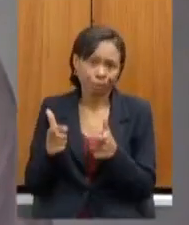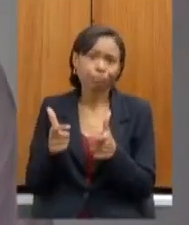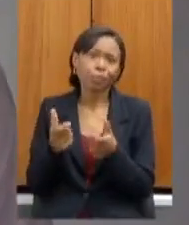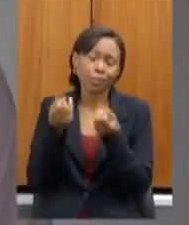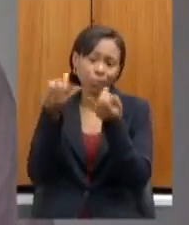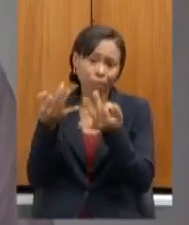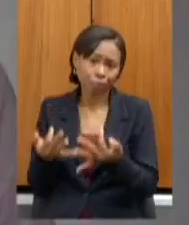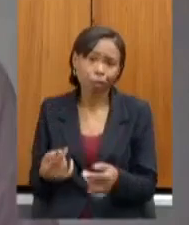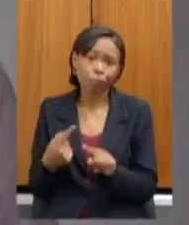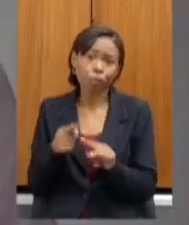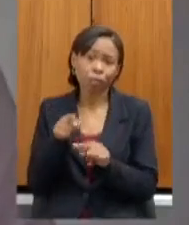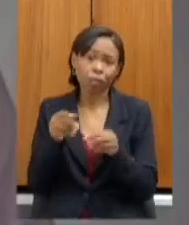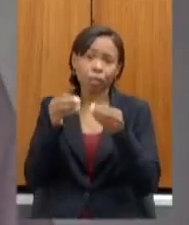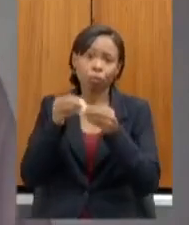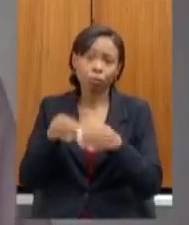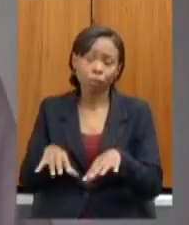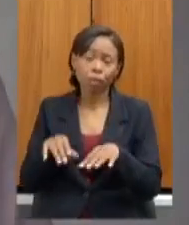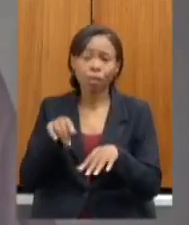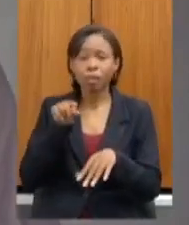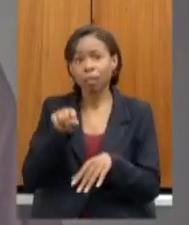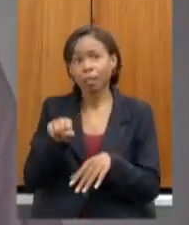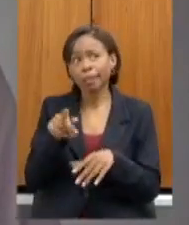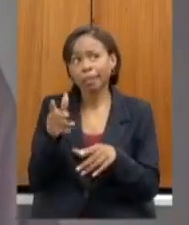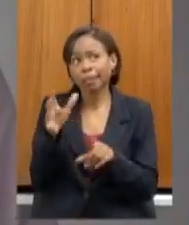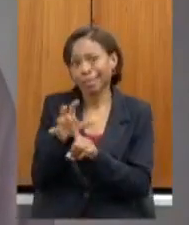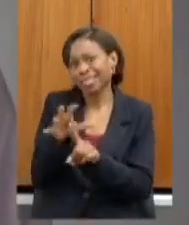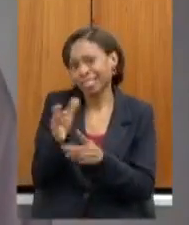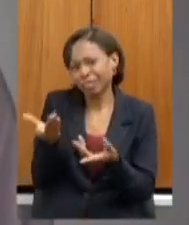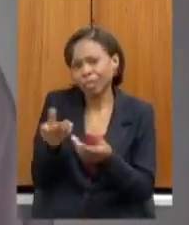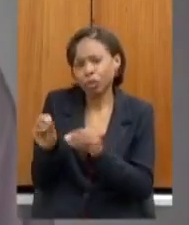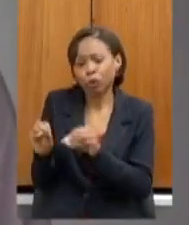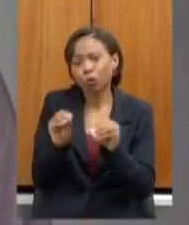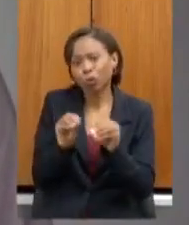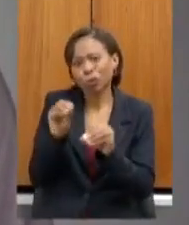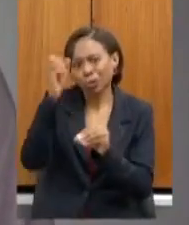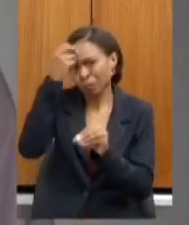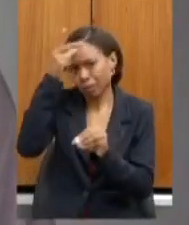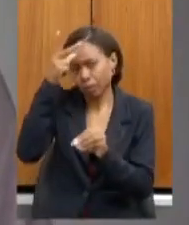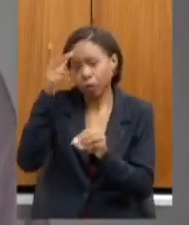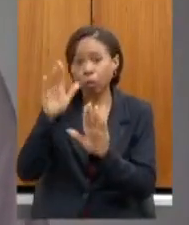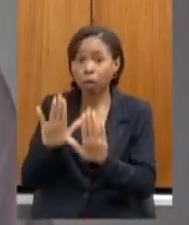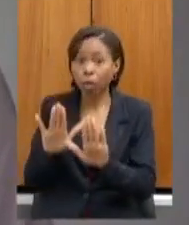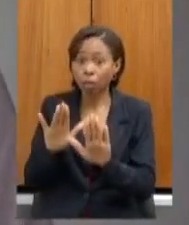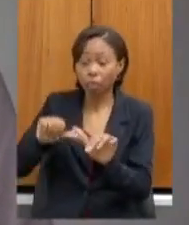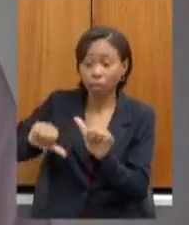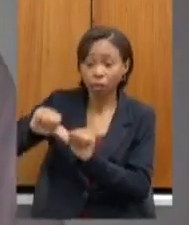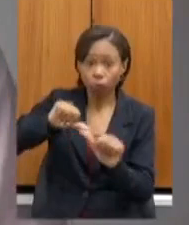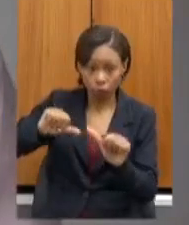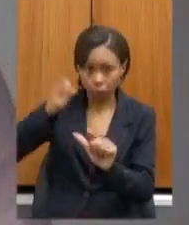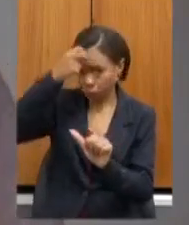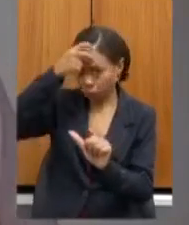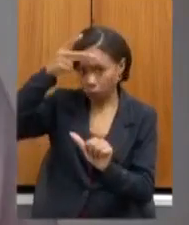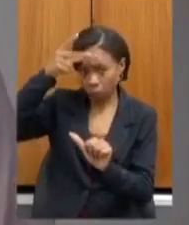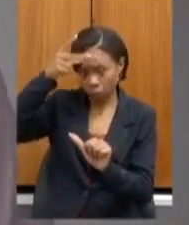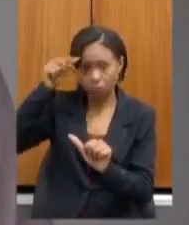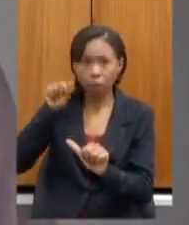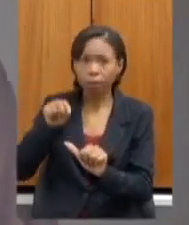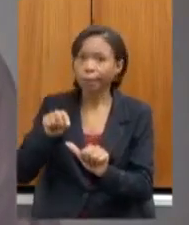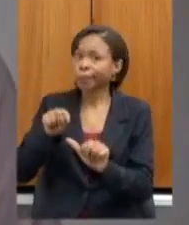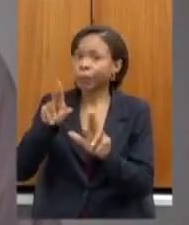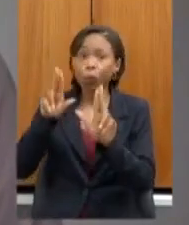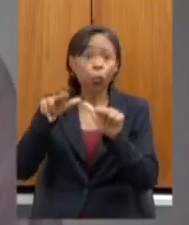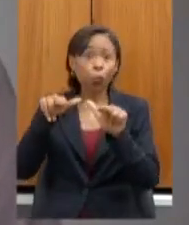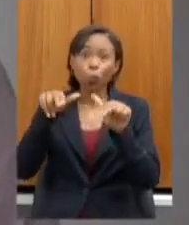afetada por um processo de municipalização no entanto é importante a gente destacar que as municipalizações nunca acontecem